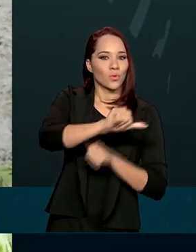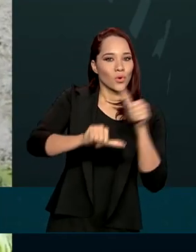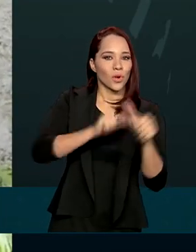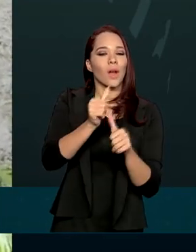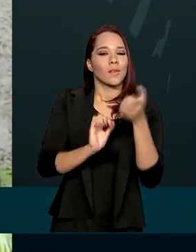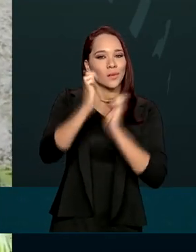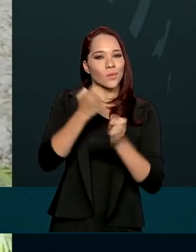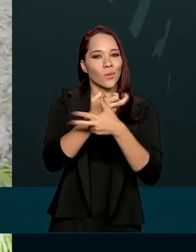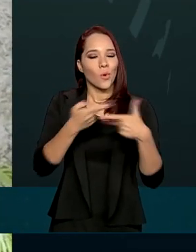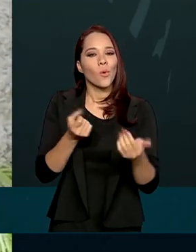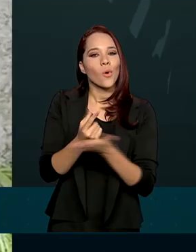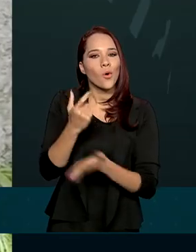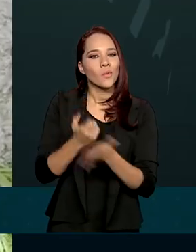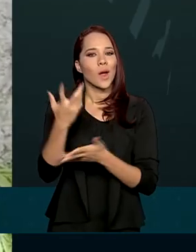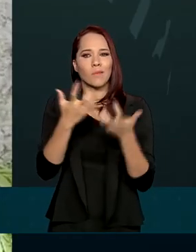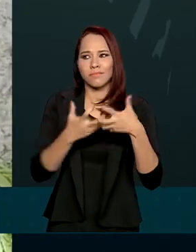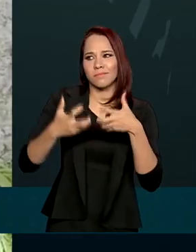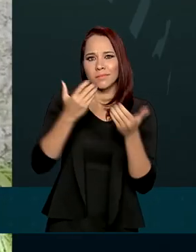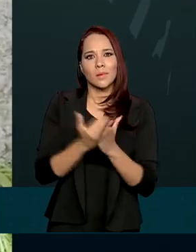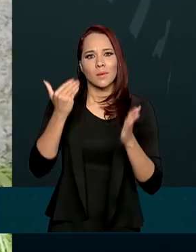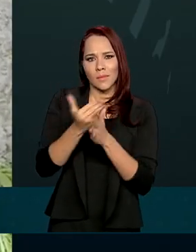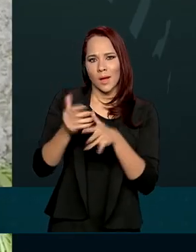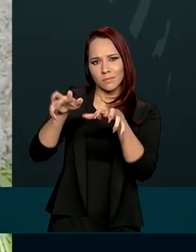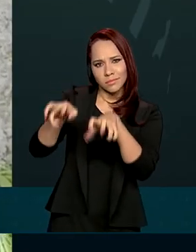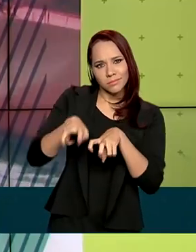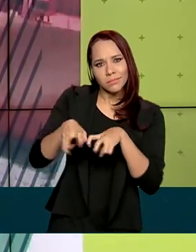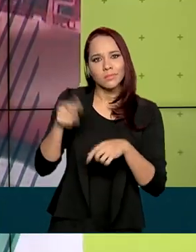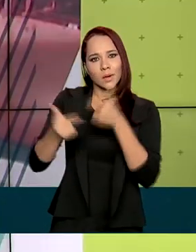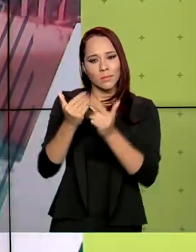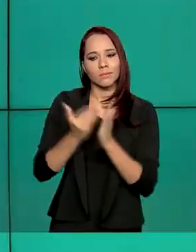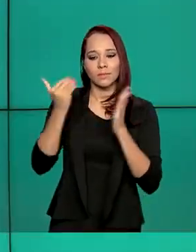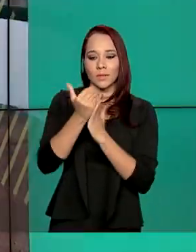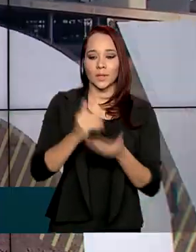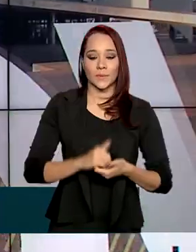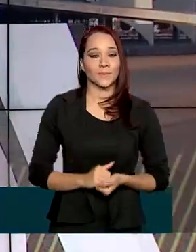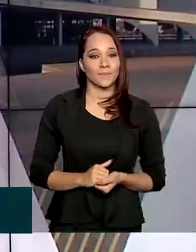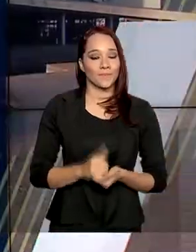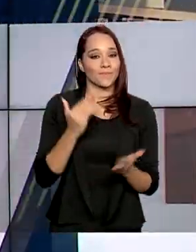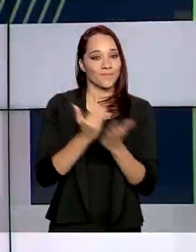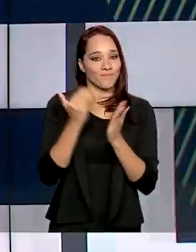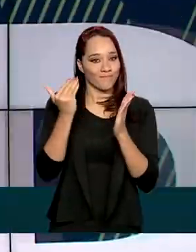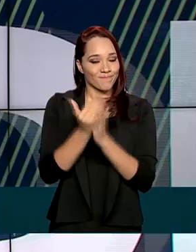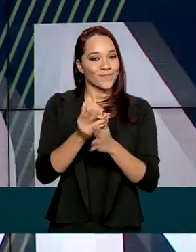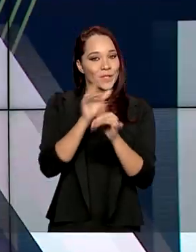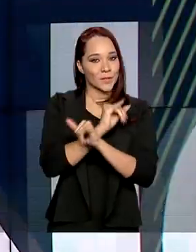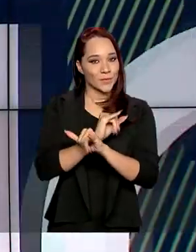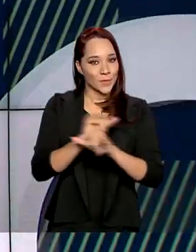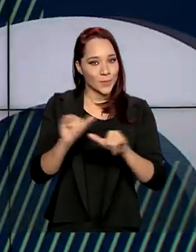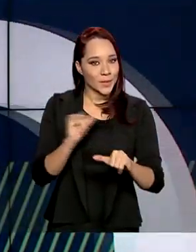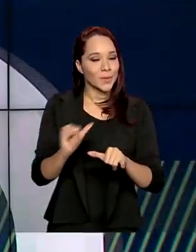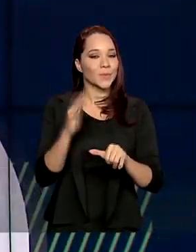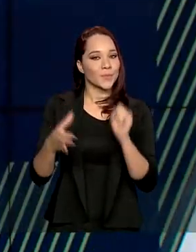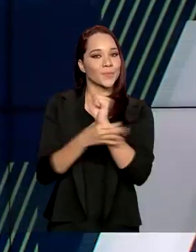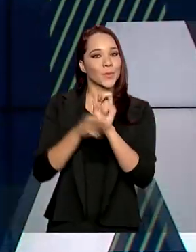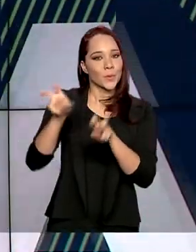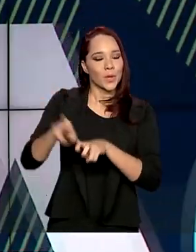equipamento, comprar um trator maior ainda para trabalhar mais, para fazer mais. Mais informações sobre o seguro rural, é